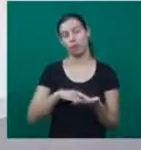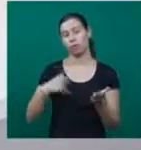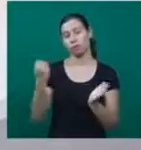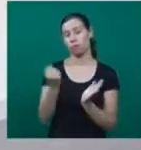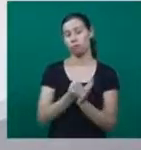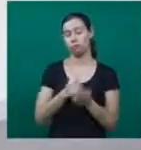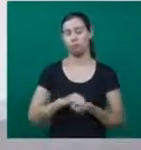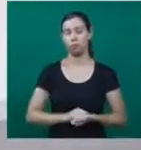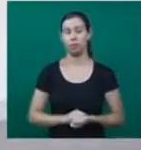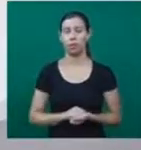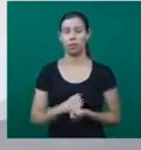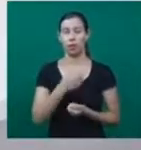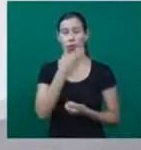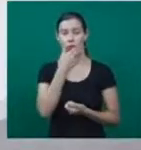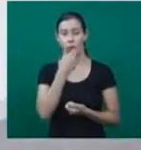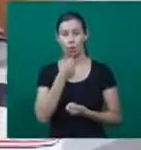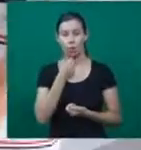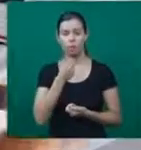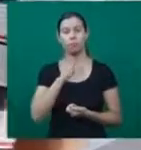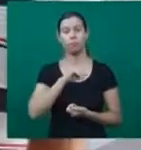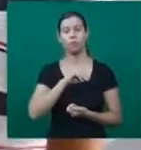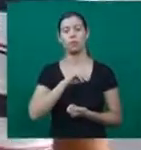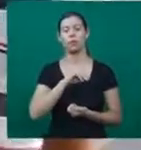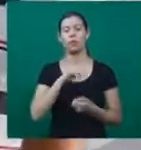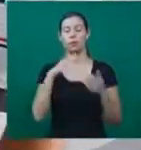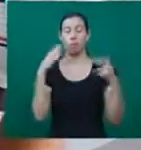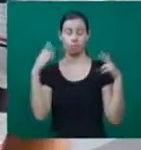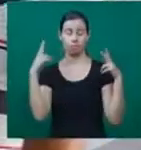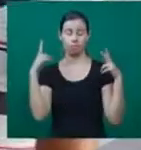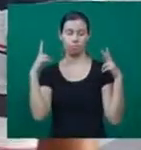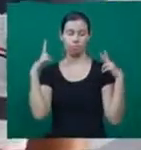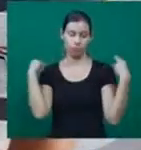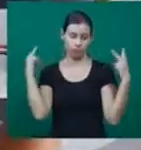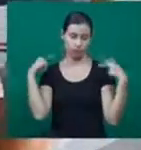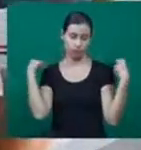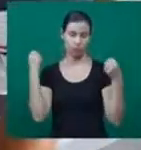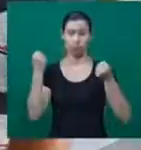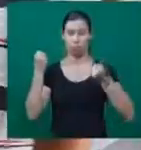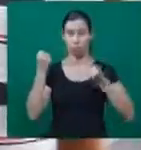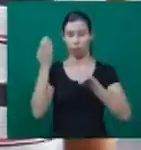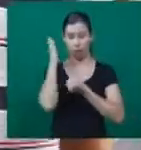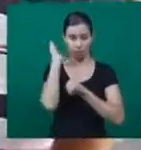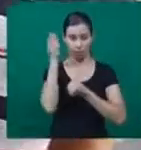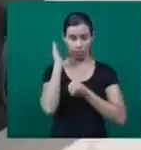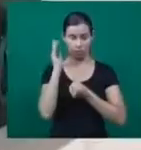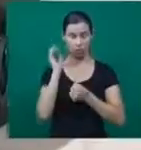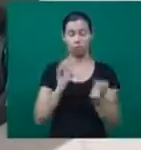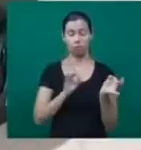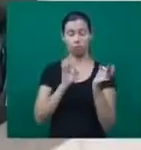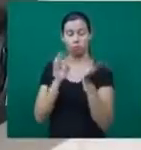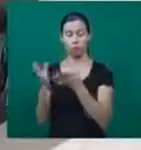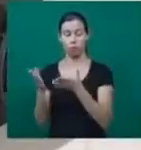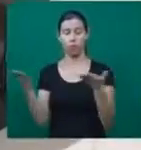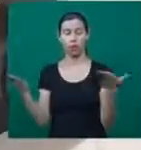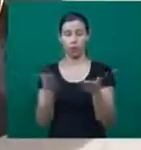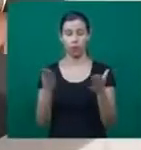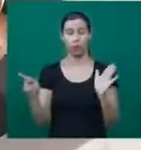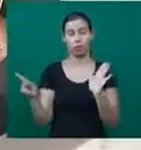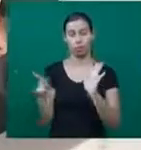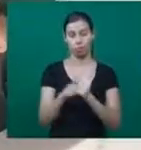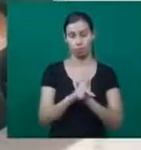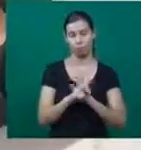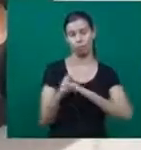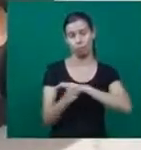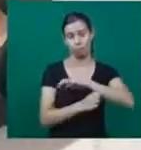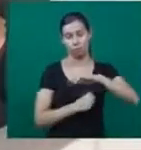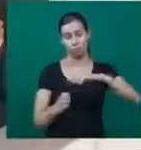o trabalho de caminhoneiro há sete anos. Agora tem o próprio negócio. O serviço feito de maneira artesanal é uma vantagem para